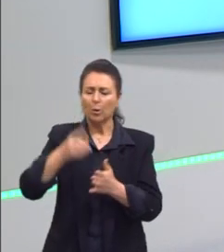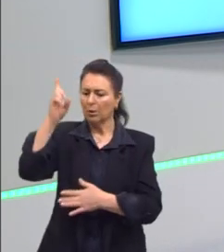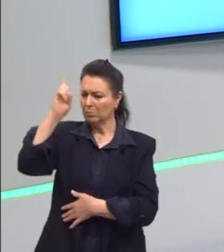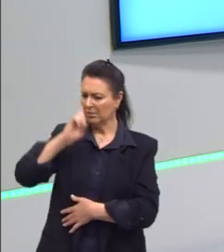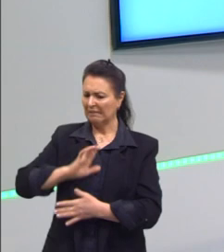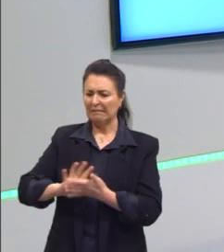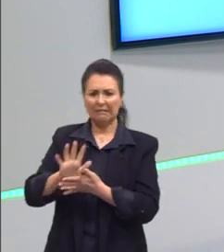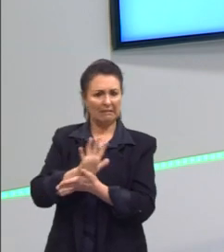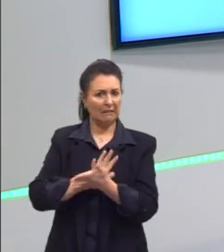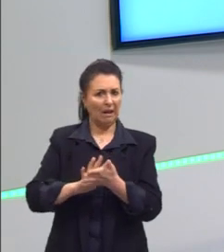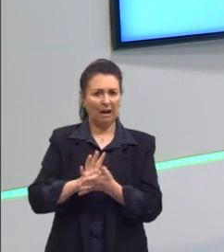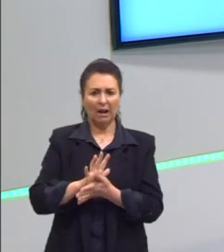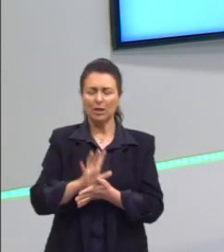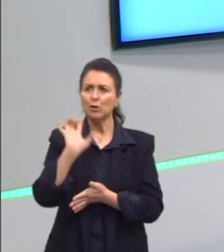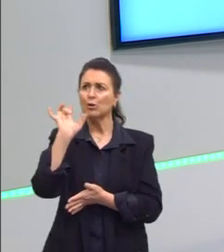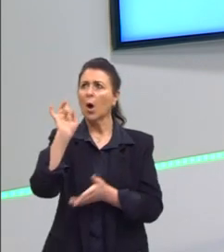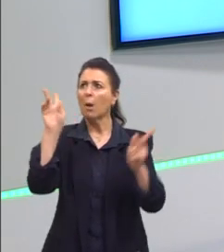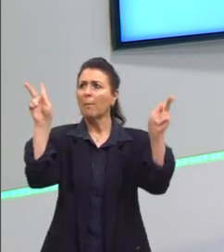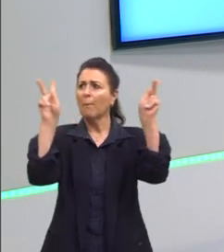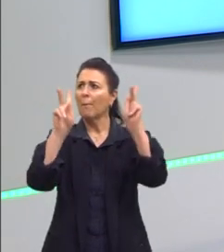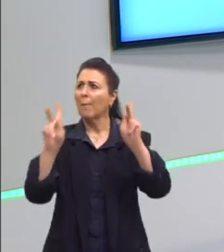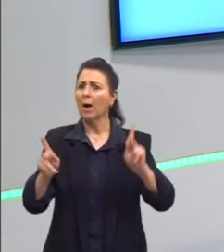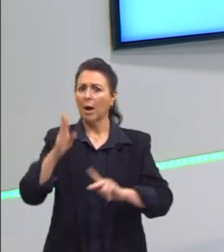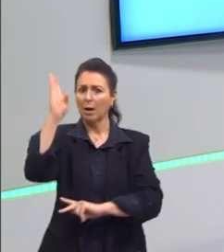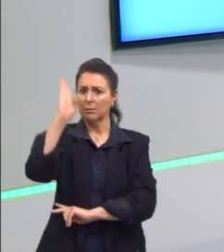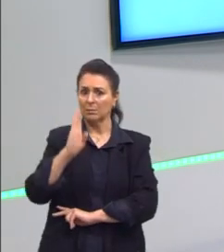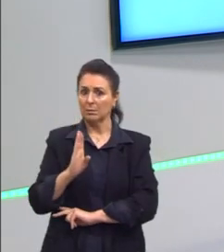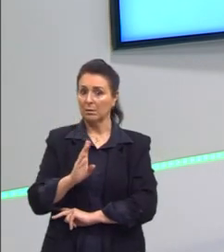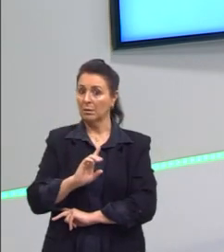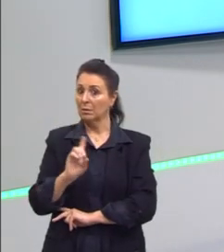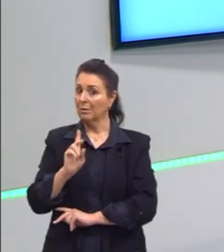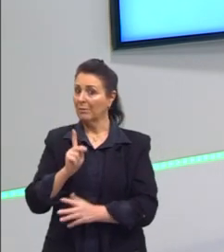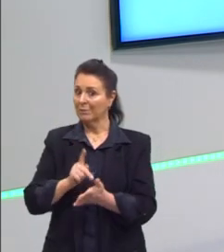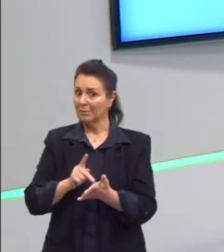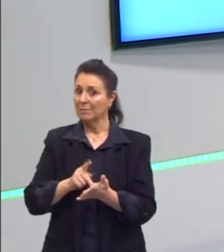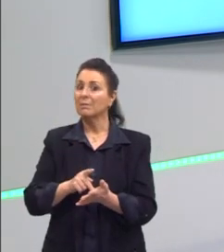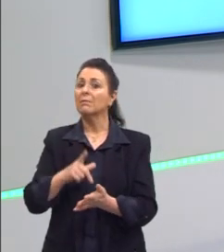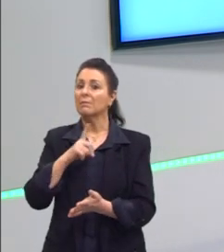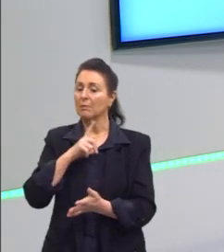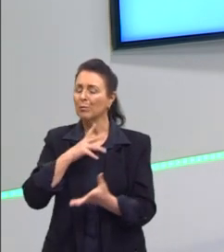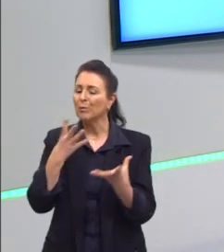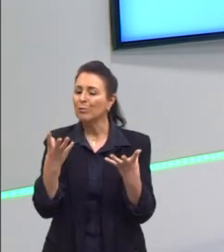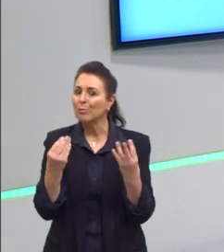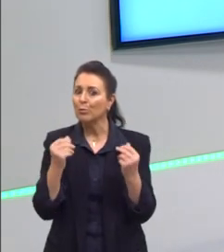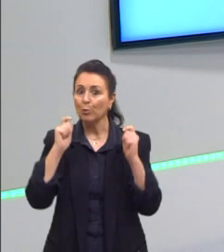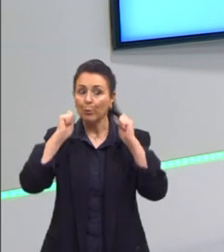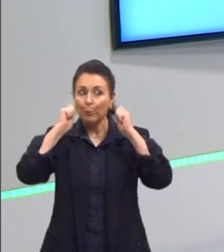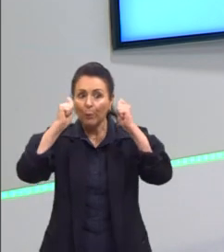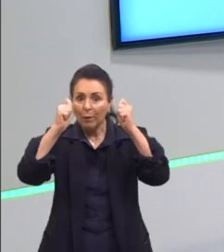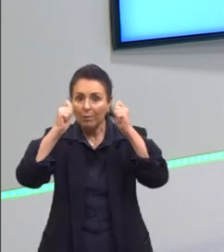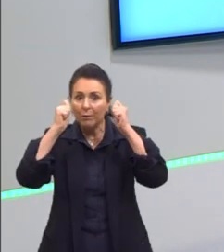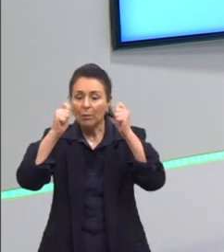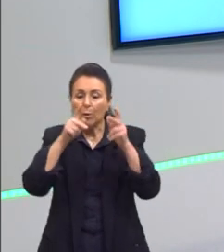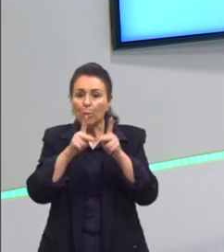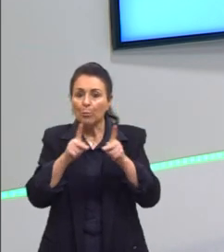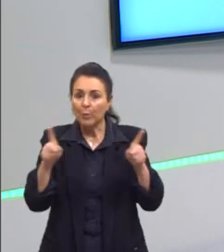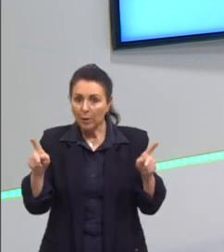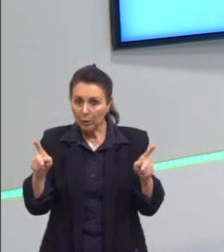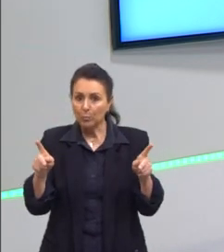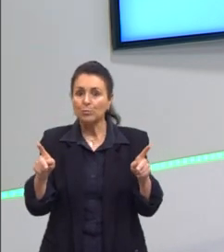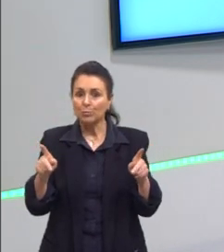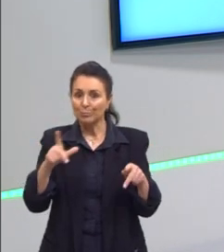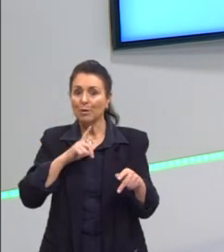verdade. Se a gente vê ao longo da história, tem muitos protestos. E a pode pensar, inclusive, que esse período poderia ter sido muito mais